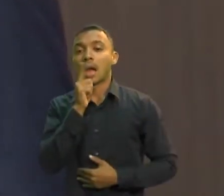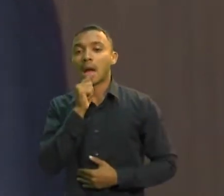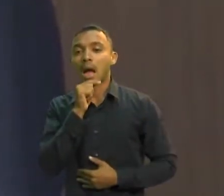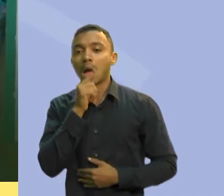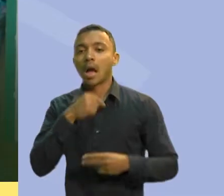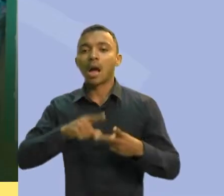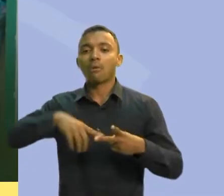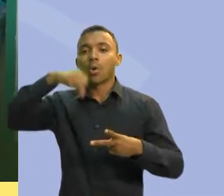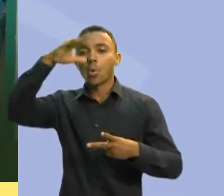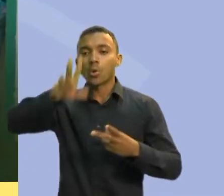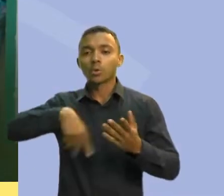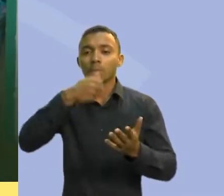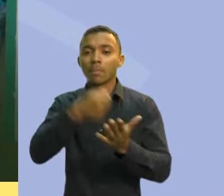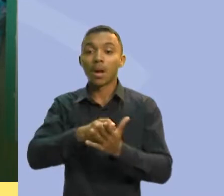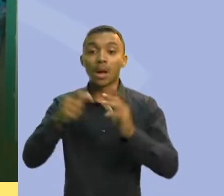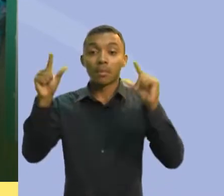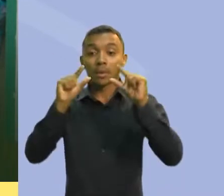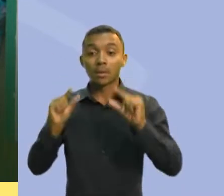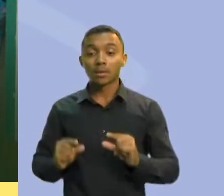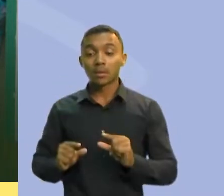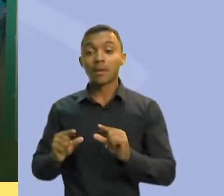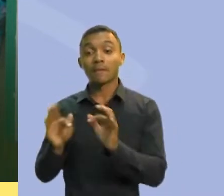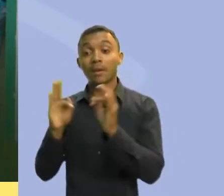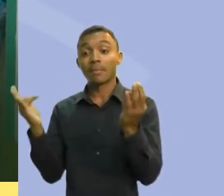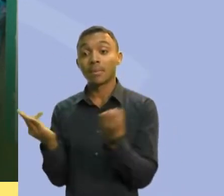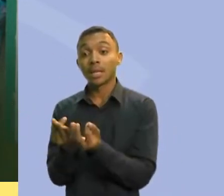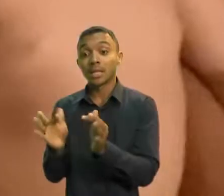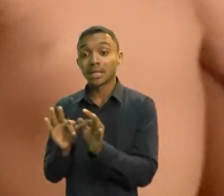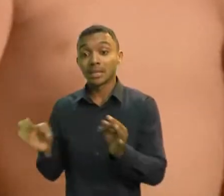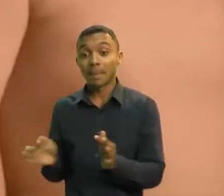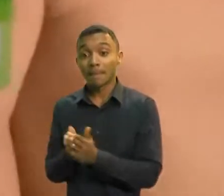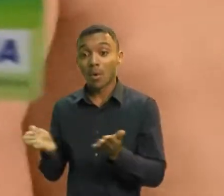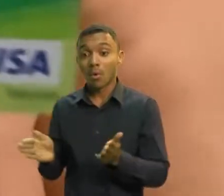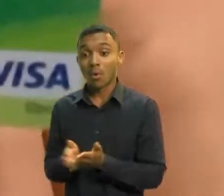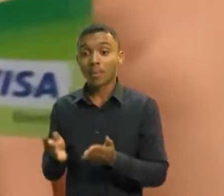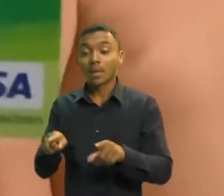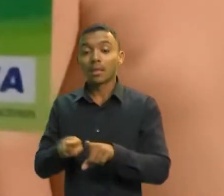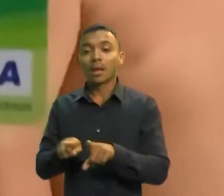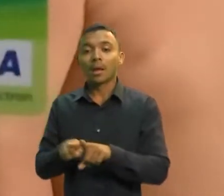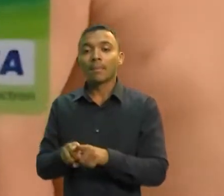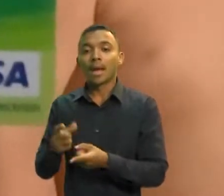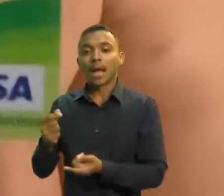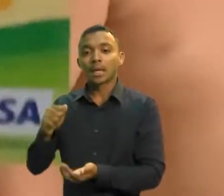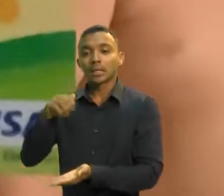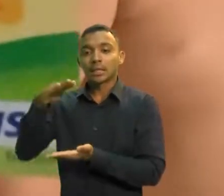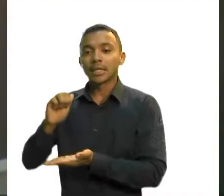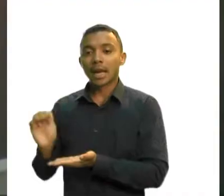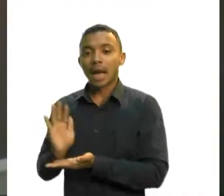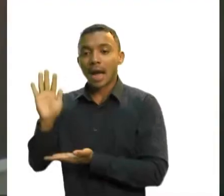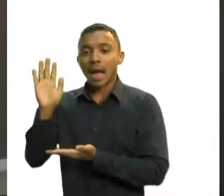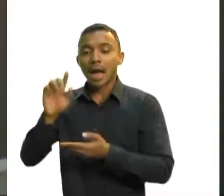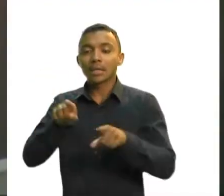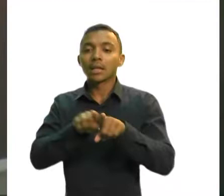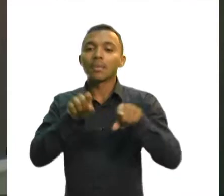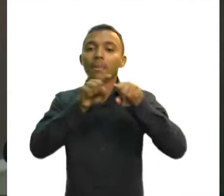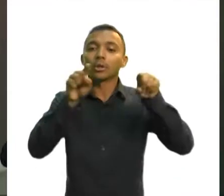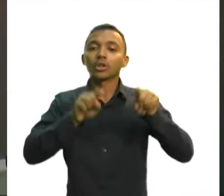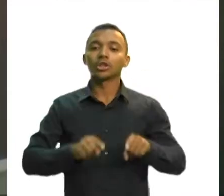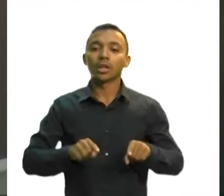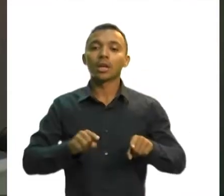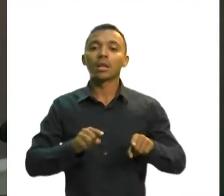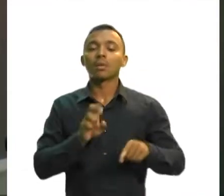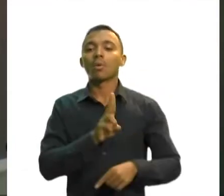baixa renda, o Vale Gás que virou uma política pública permanente e a ampliação do programa Mais Infância. Este período de